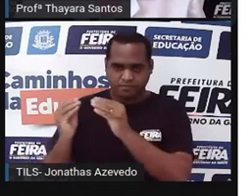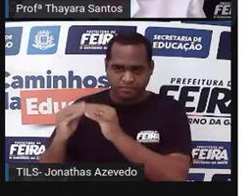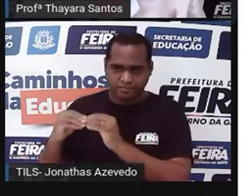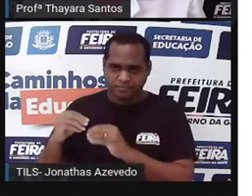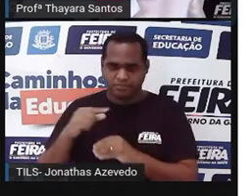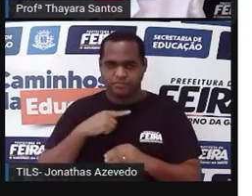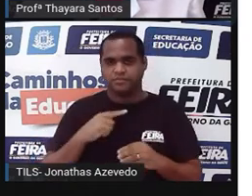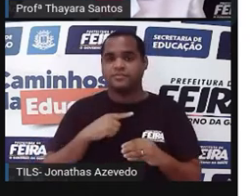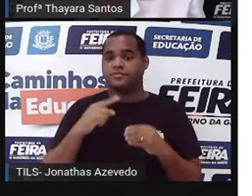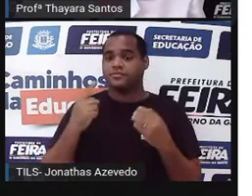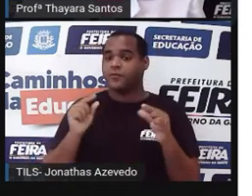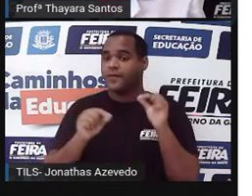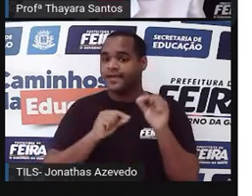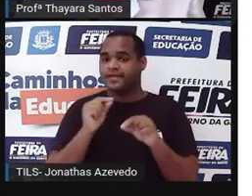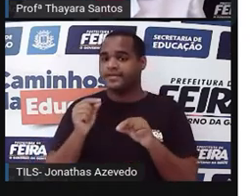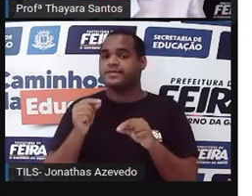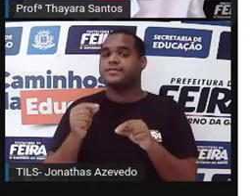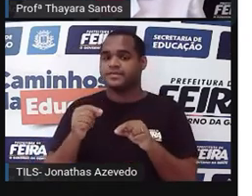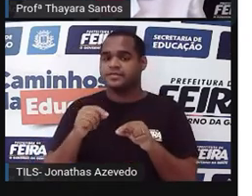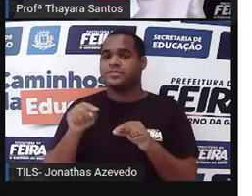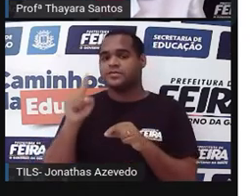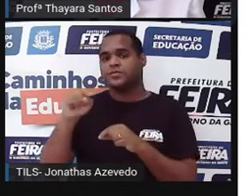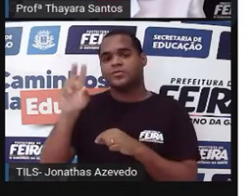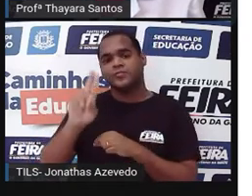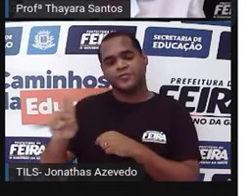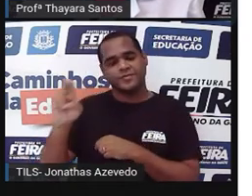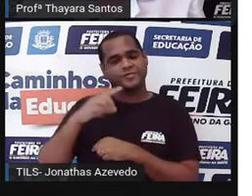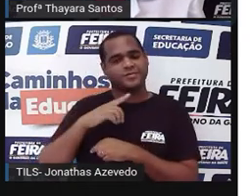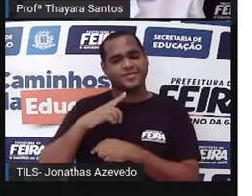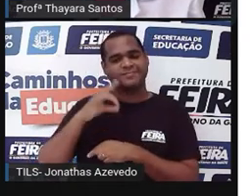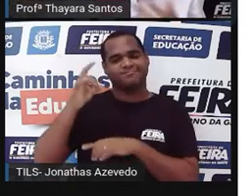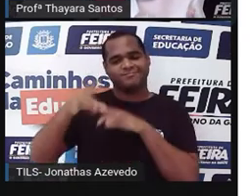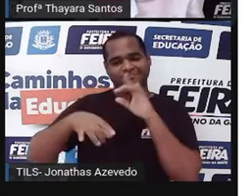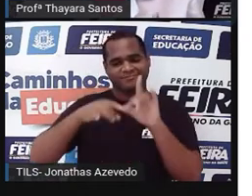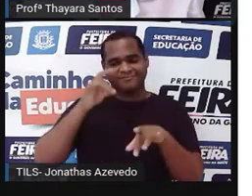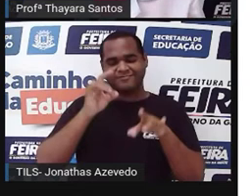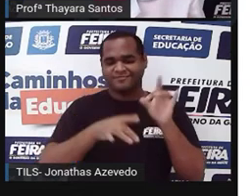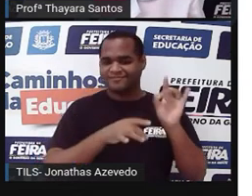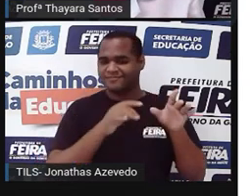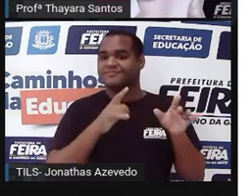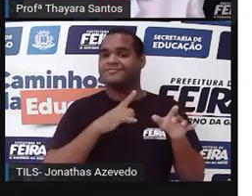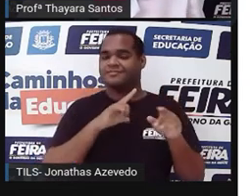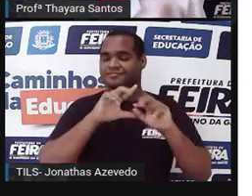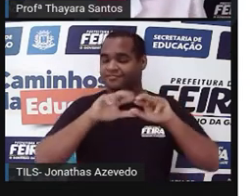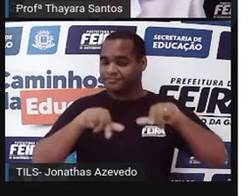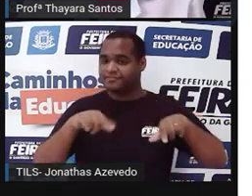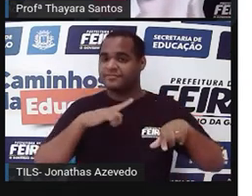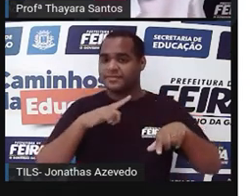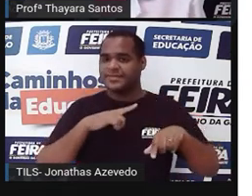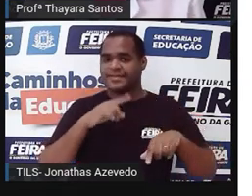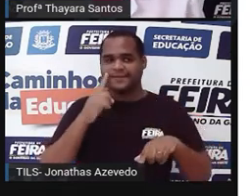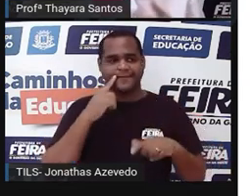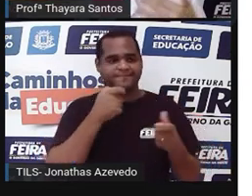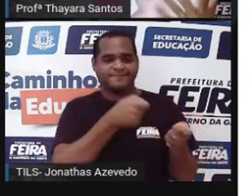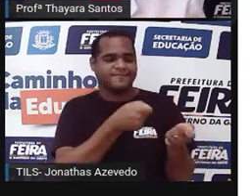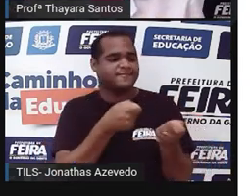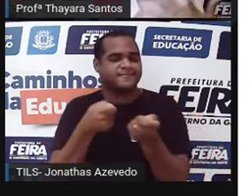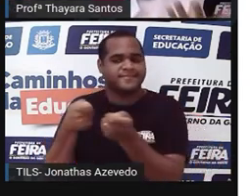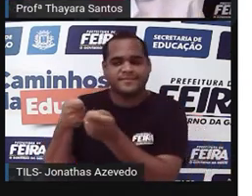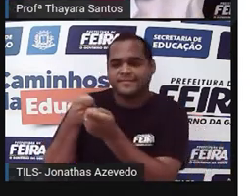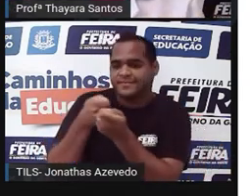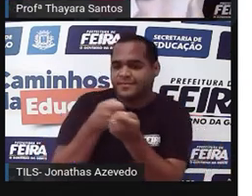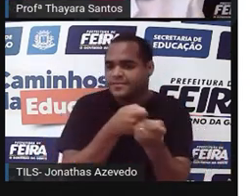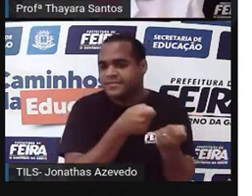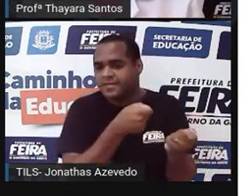produtos utilizados na indústria agrícola, os defensores agrícolas, os pesticidas. Eles estão